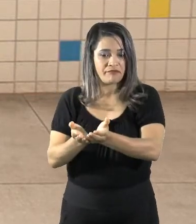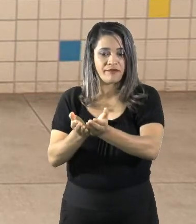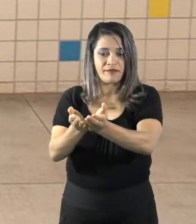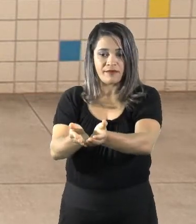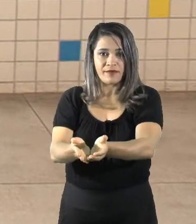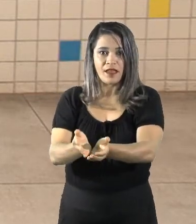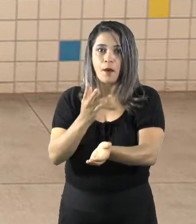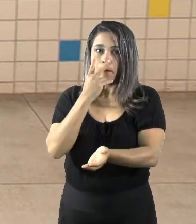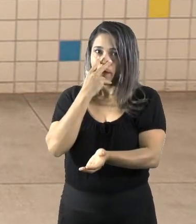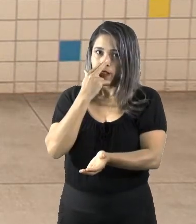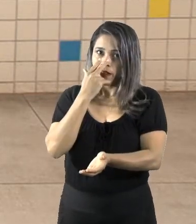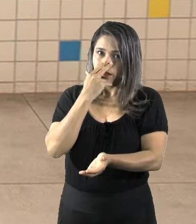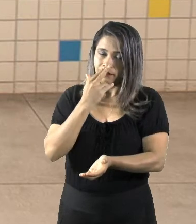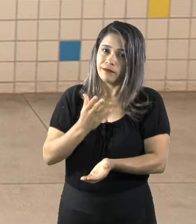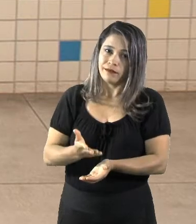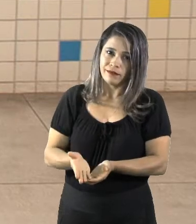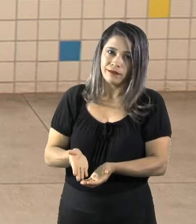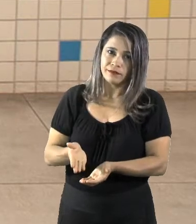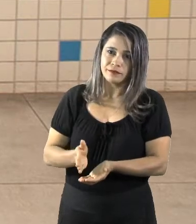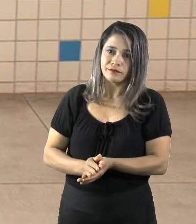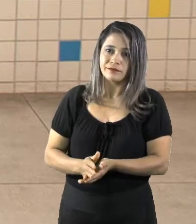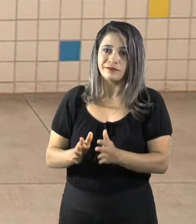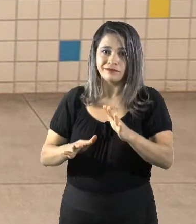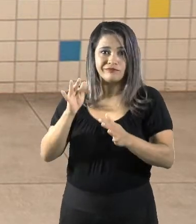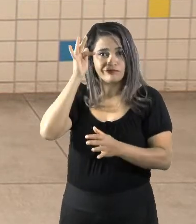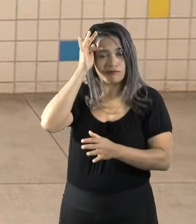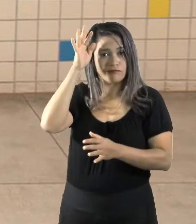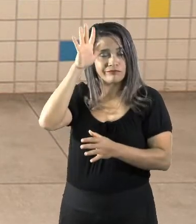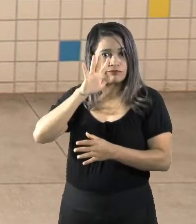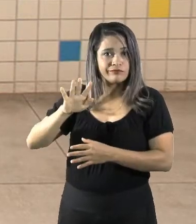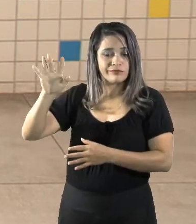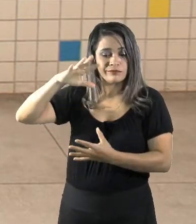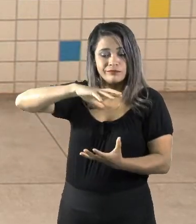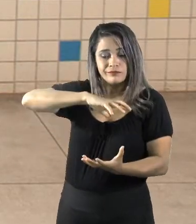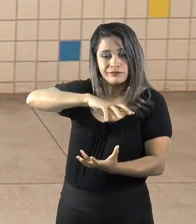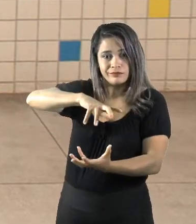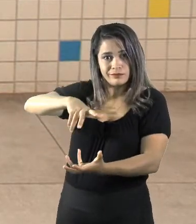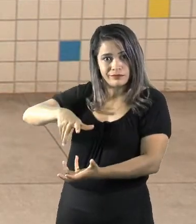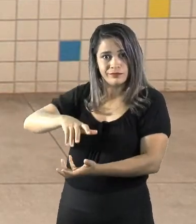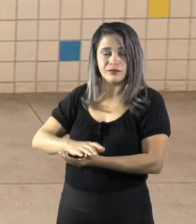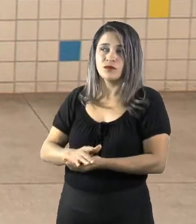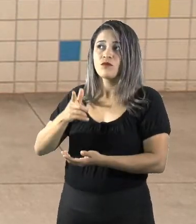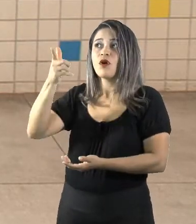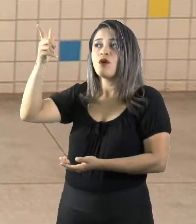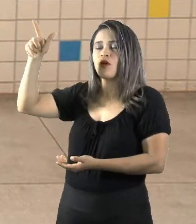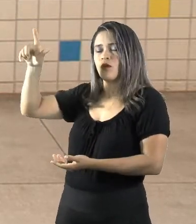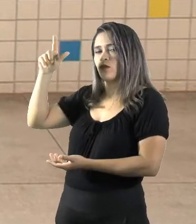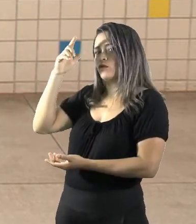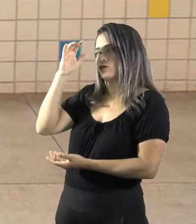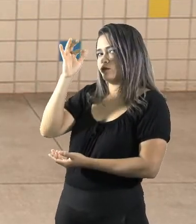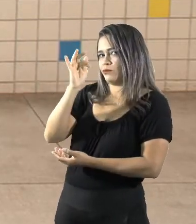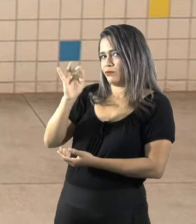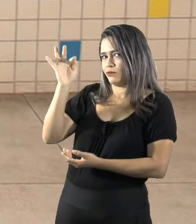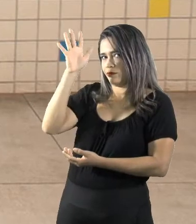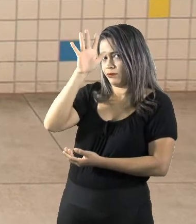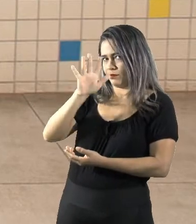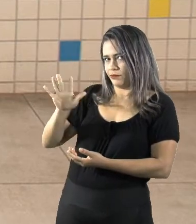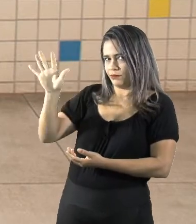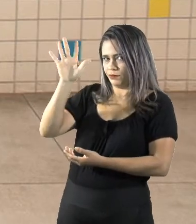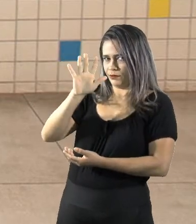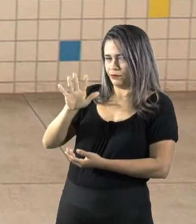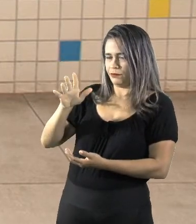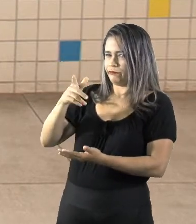aparecia só alguma coisa. Essas eram uma das teorias que a Terra era redonda. Uma outra teoria que também ficou muito, muito